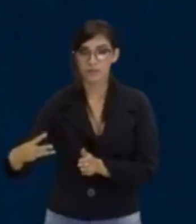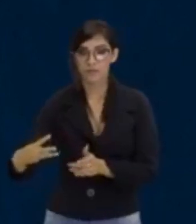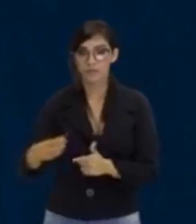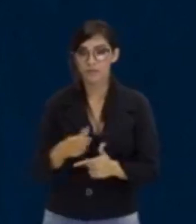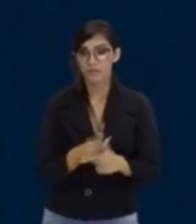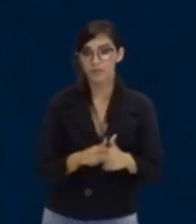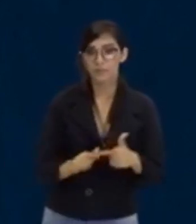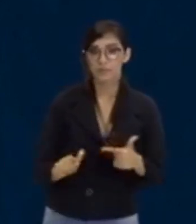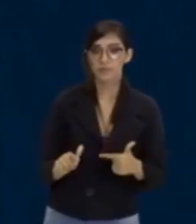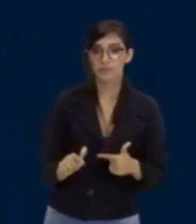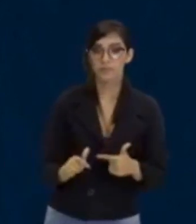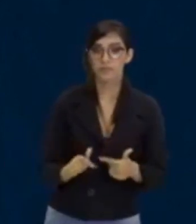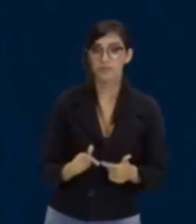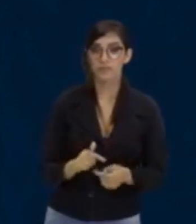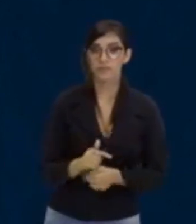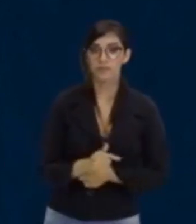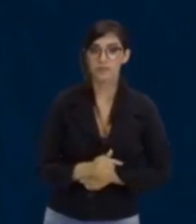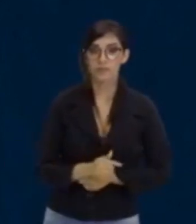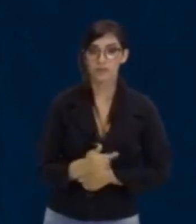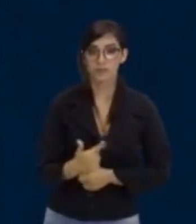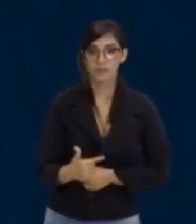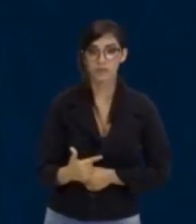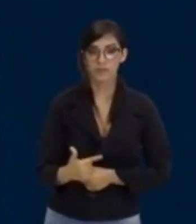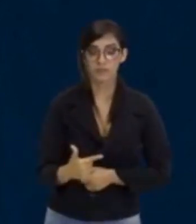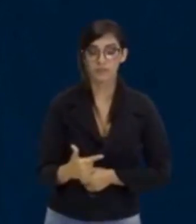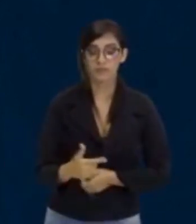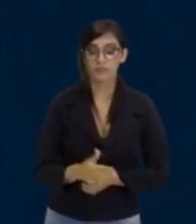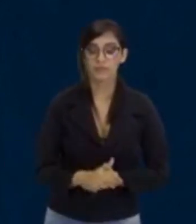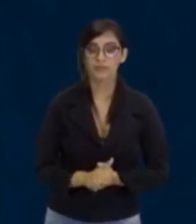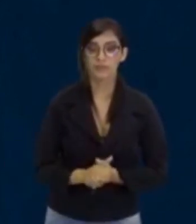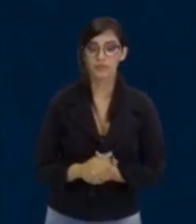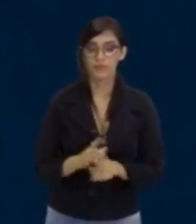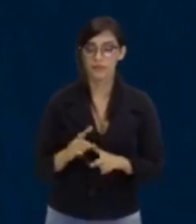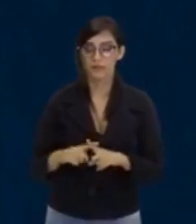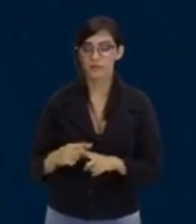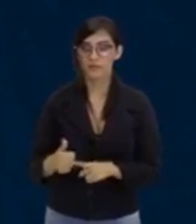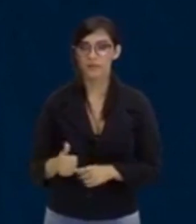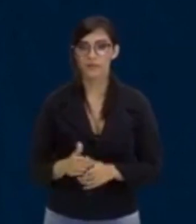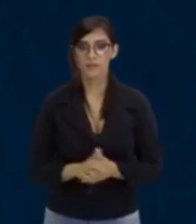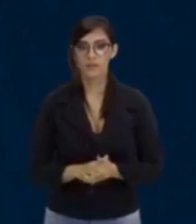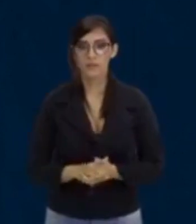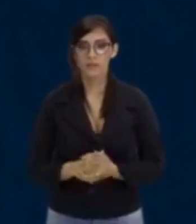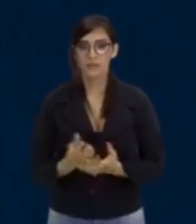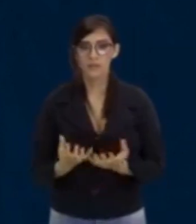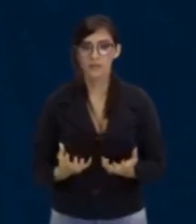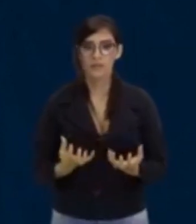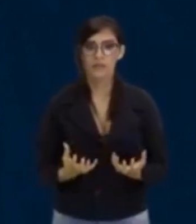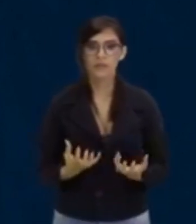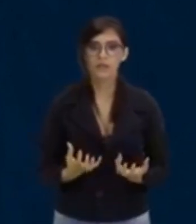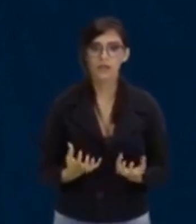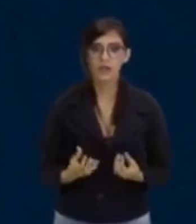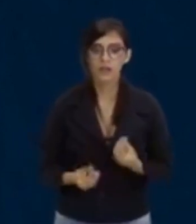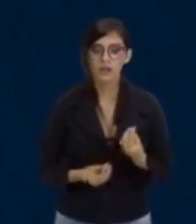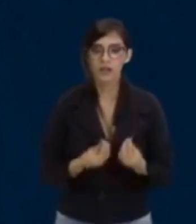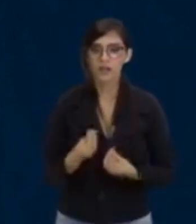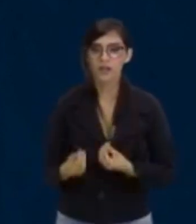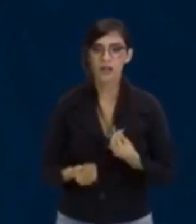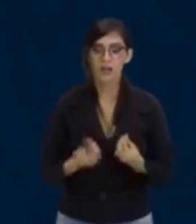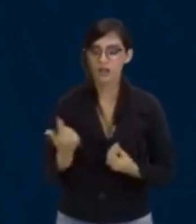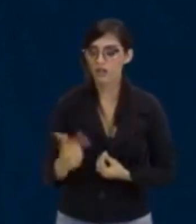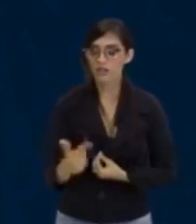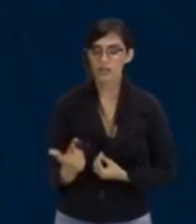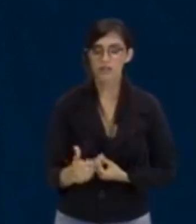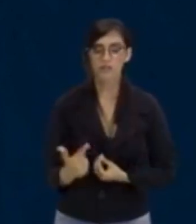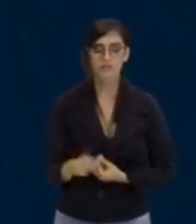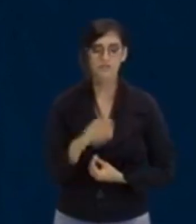duas vezes o A, duas vezes 1. Nessa hora, o aluno tá pensando, eu quero ver como ele vai mostrar pra mim que isso não tem